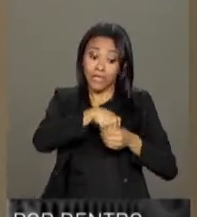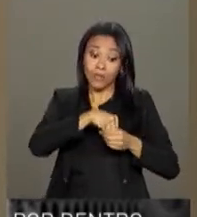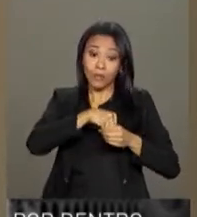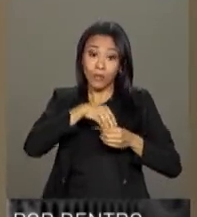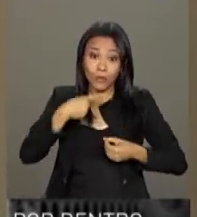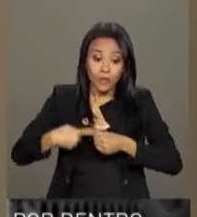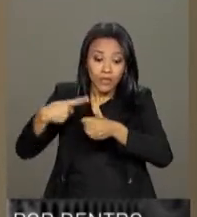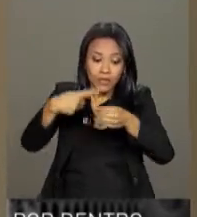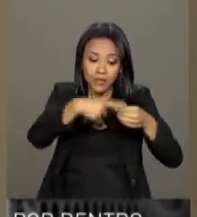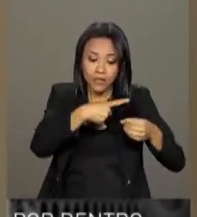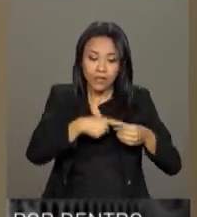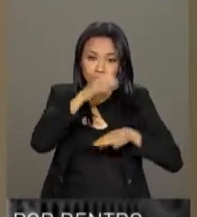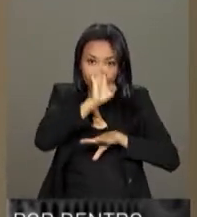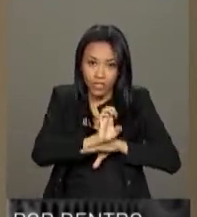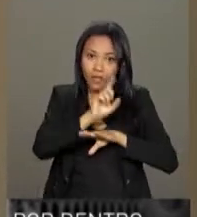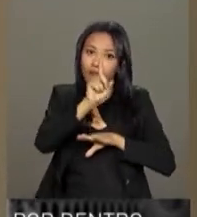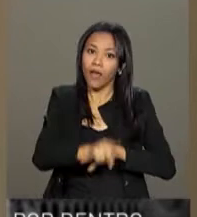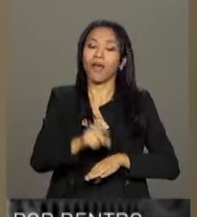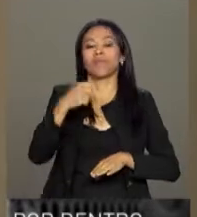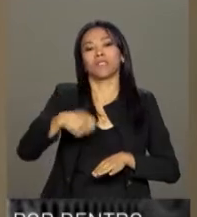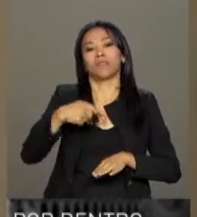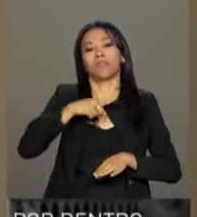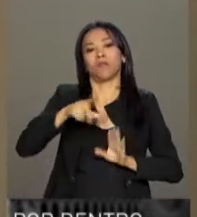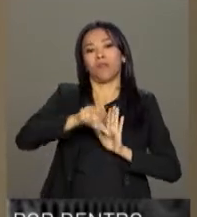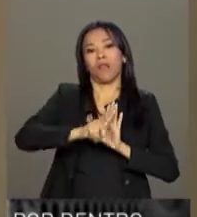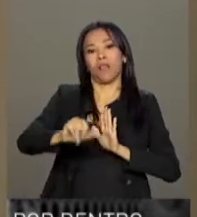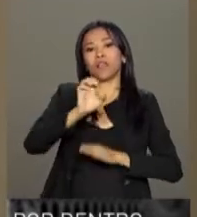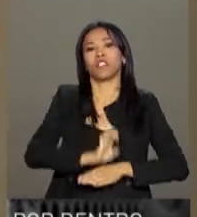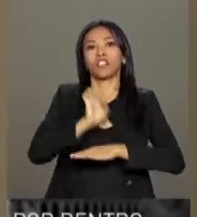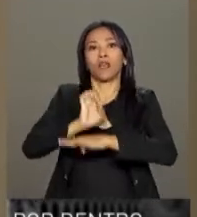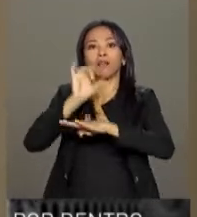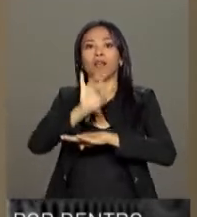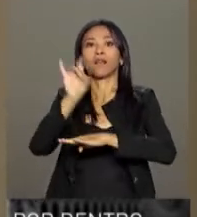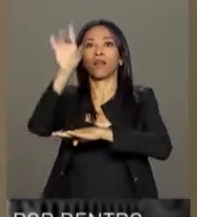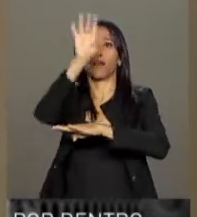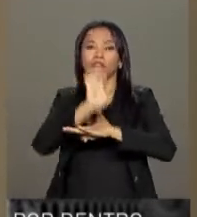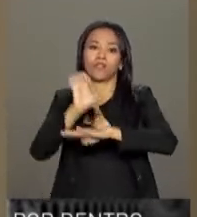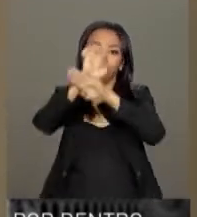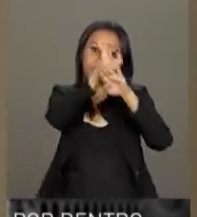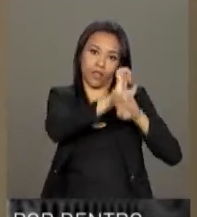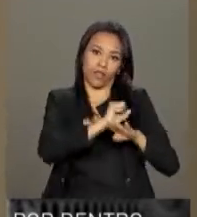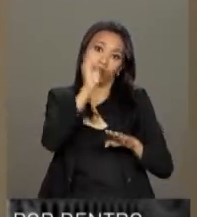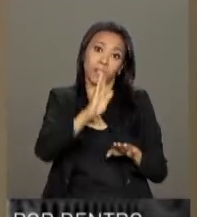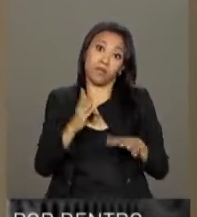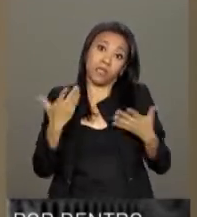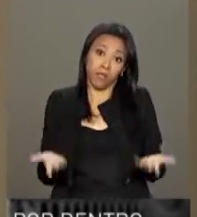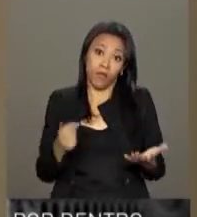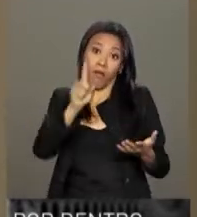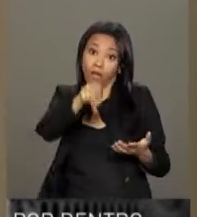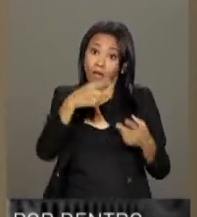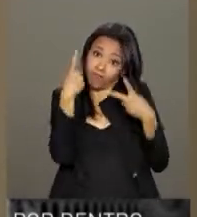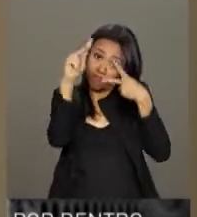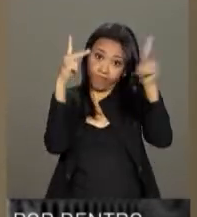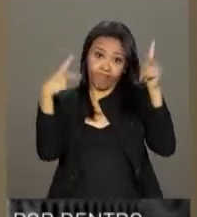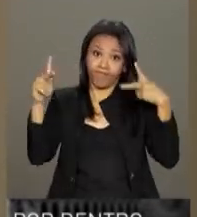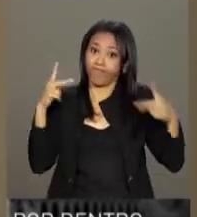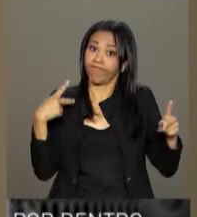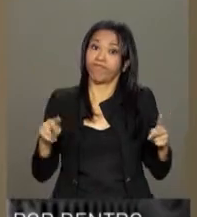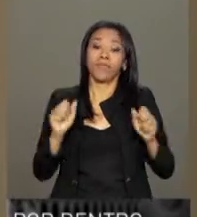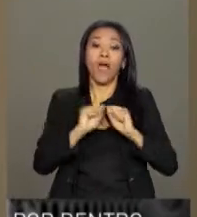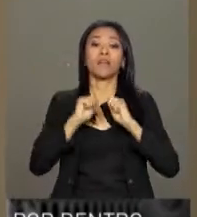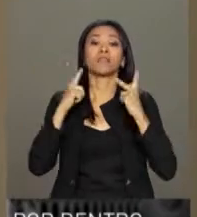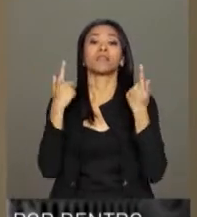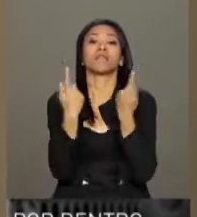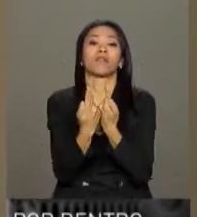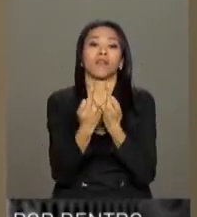é necessário haver uma lei estadual em cada Estado do Brasil. E aí essa competência passa a ser nas assembleias